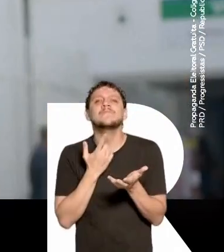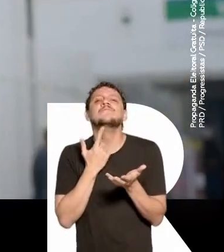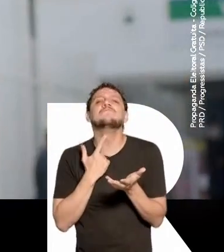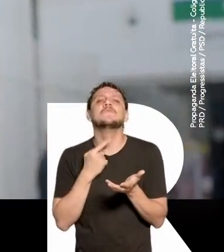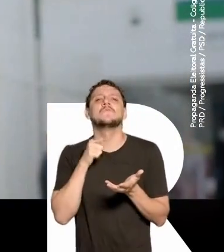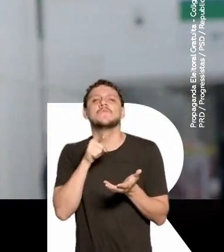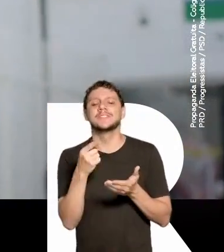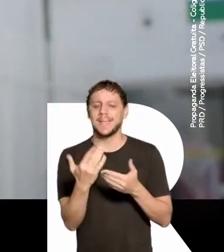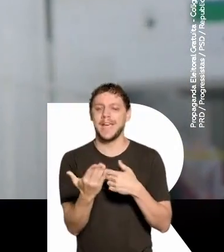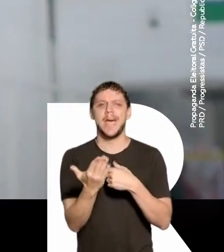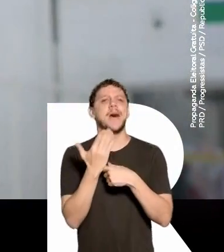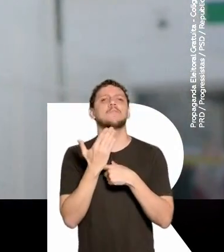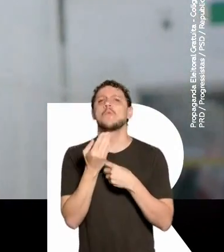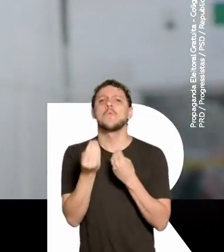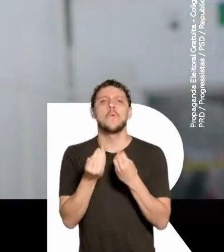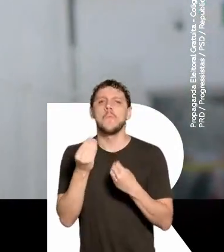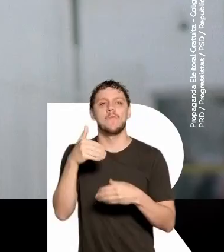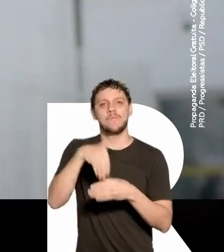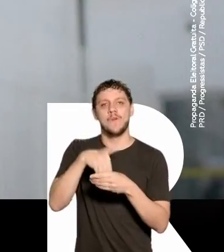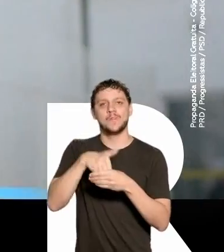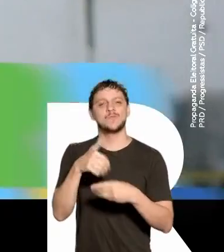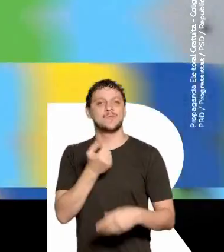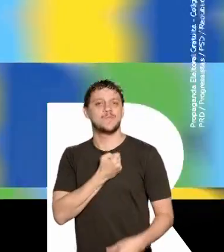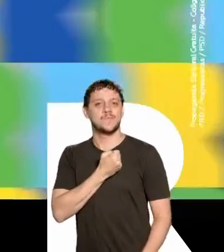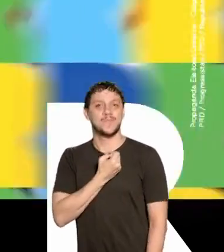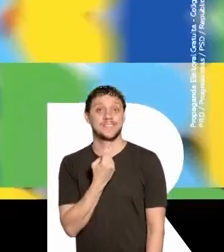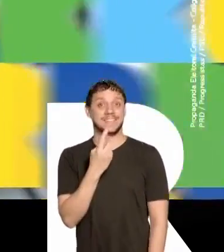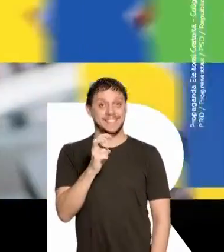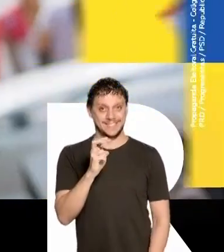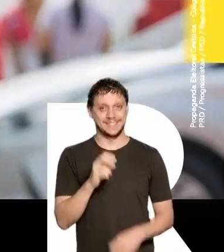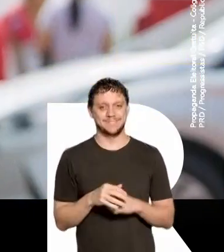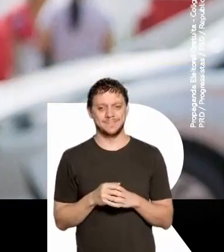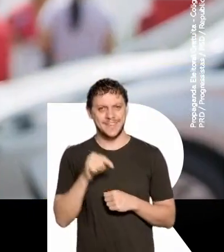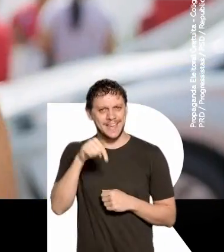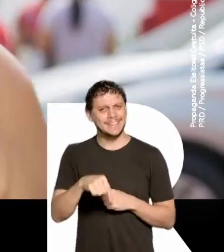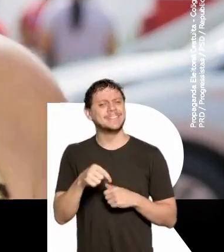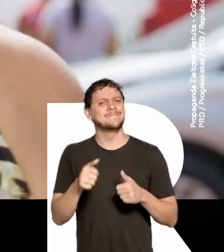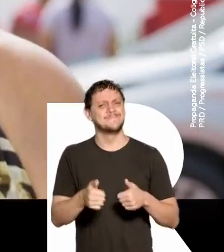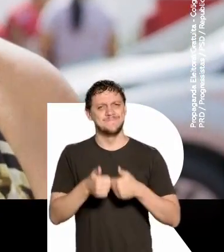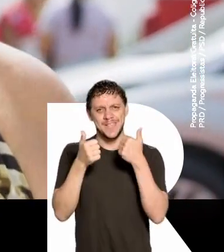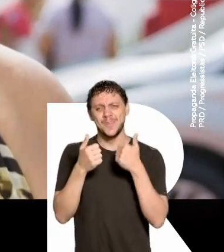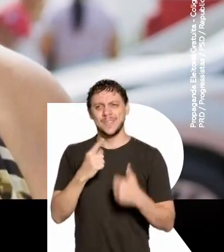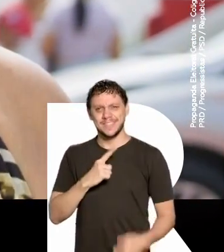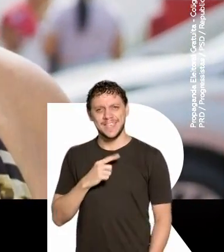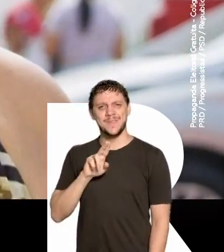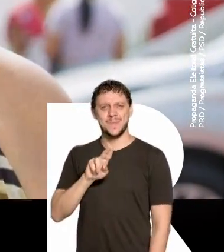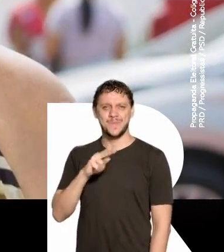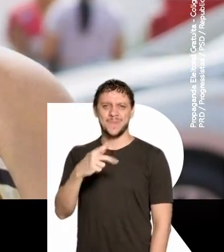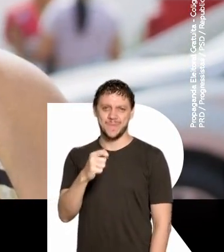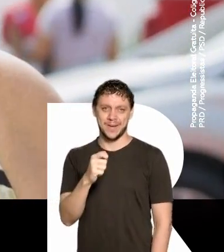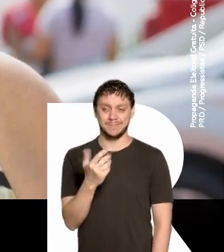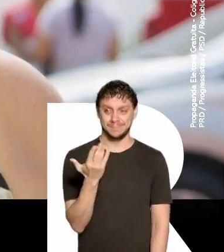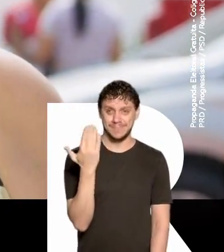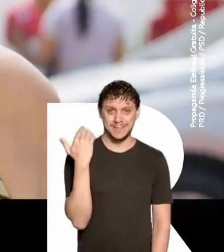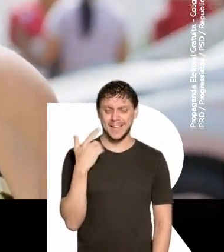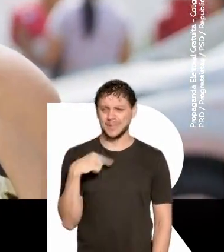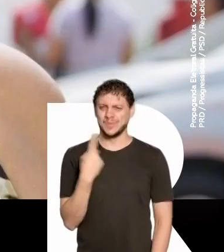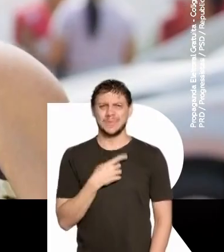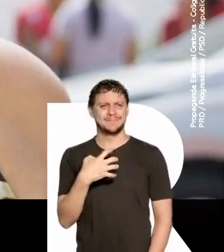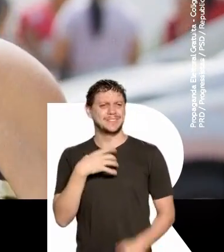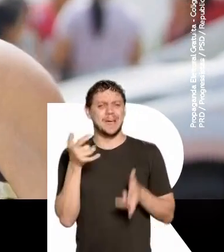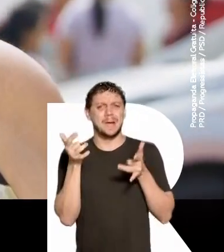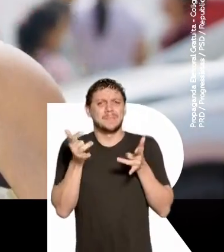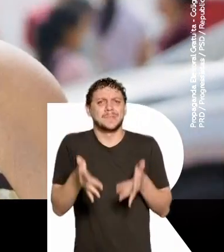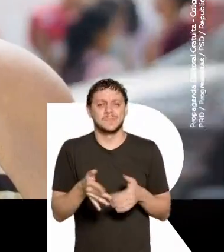E para isso, eu quero contar com você, votando 15. Melhorou muito aqui para nós a UPA, viu? Nós